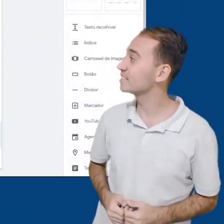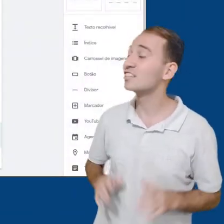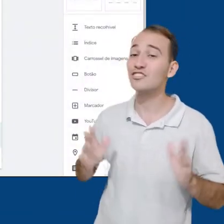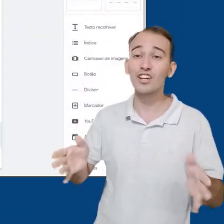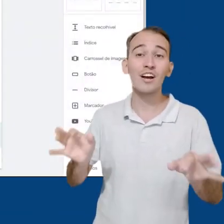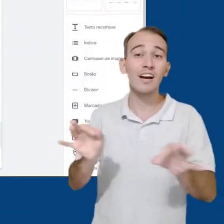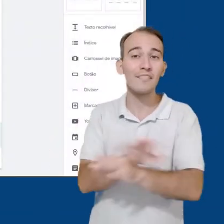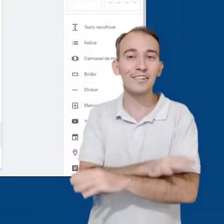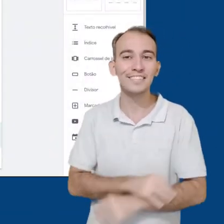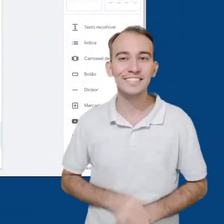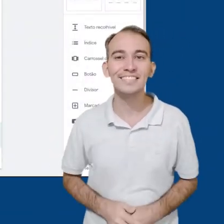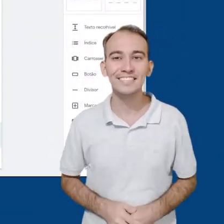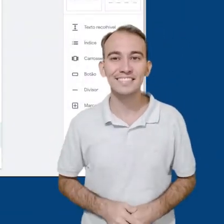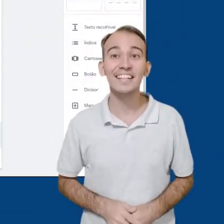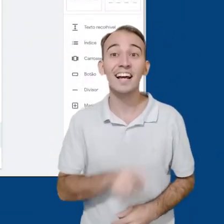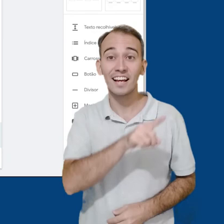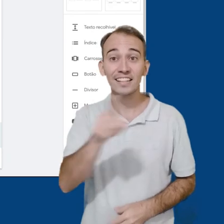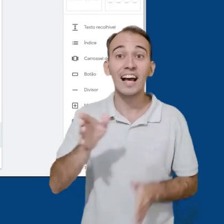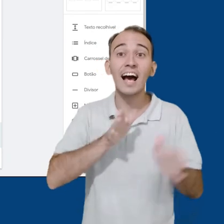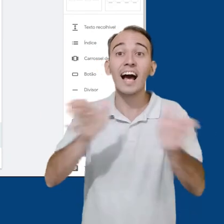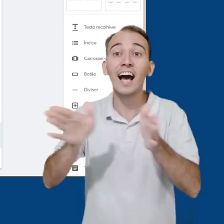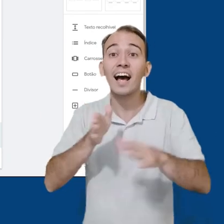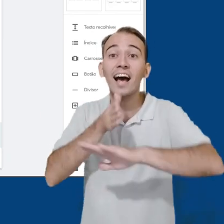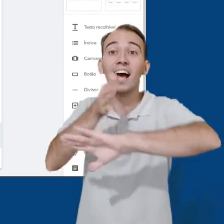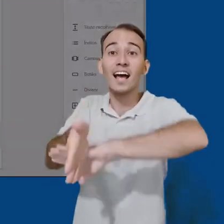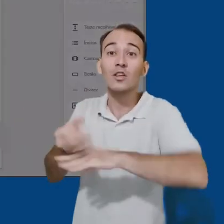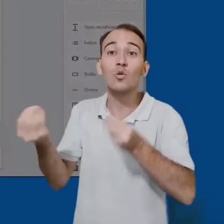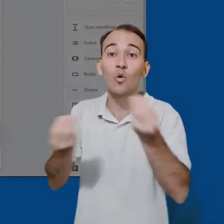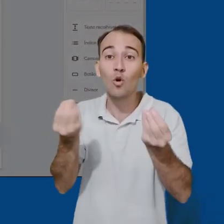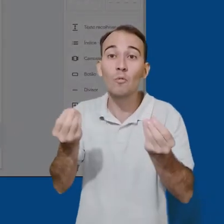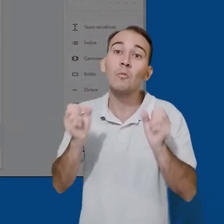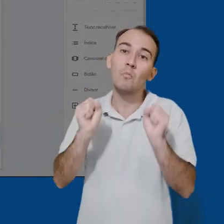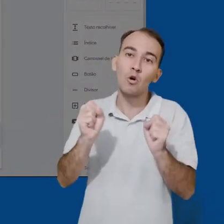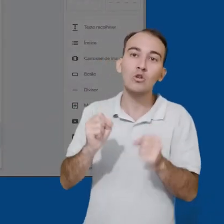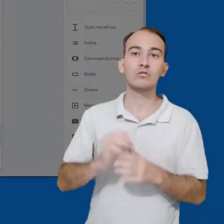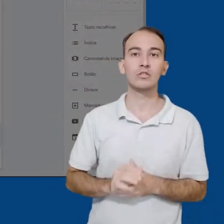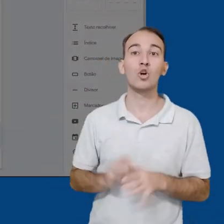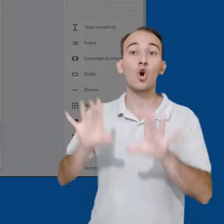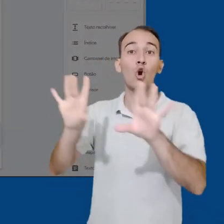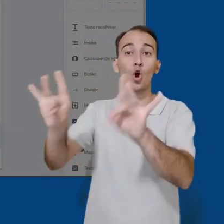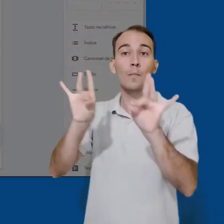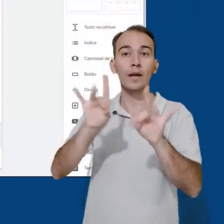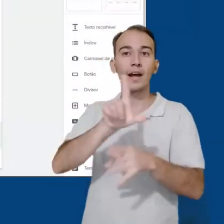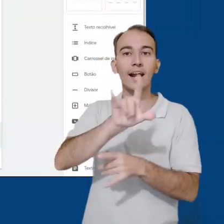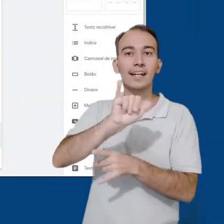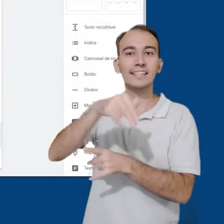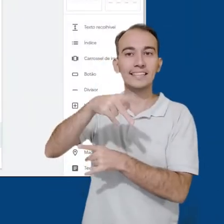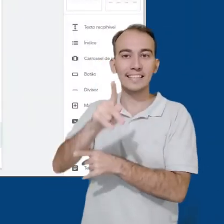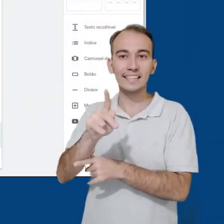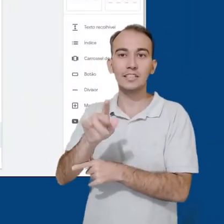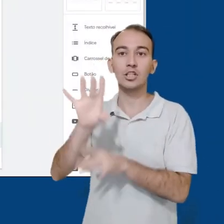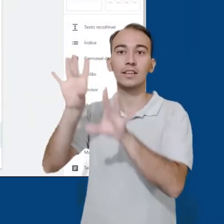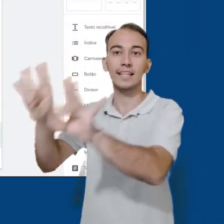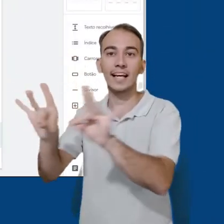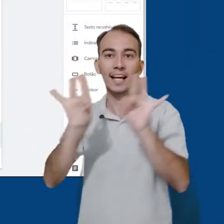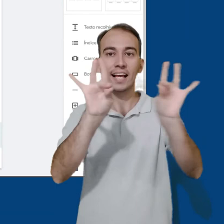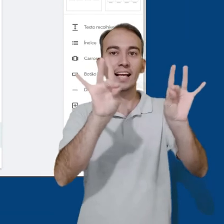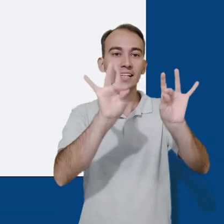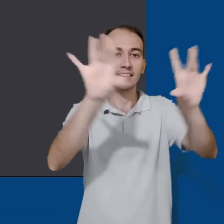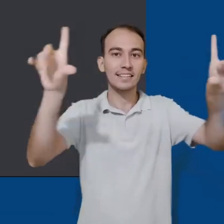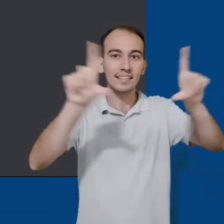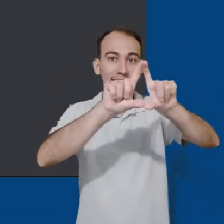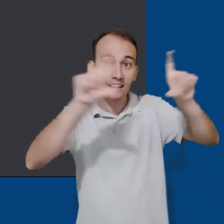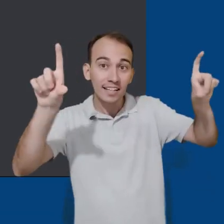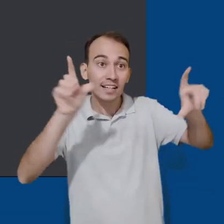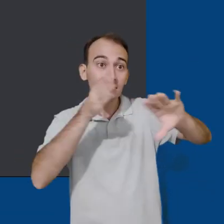Pronto, agora o seu site está publicado. Para acessá-lo, podemos utilizar a função Copiar Link da barra superior e acessar o site.